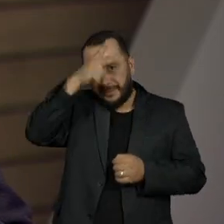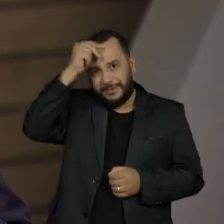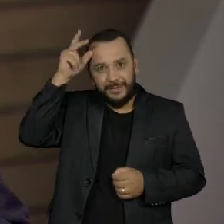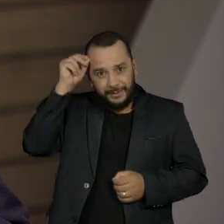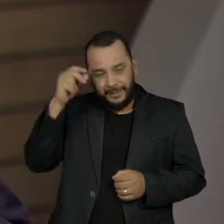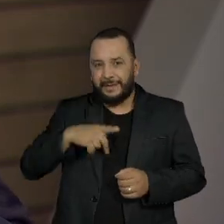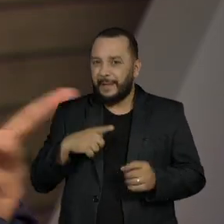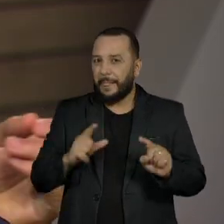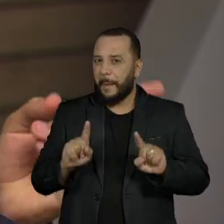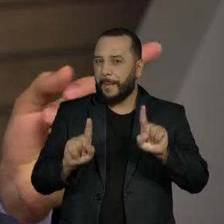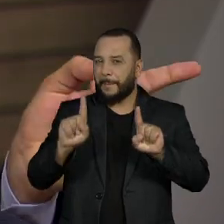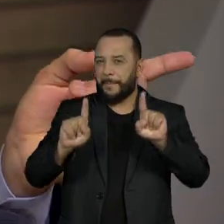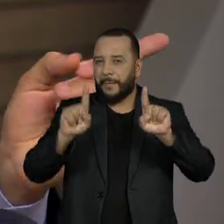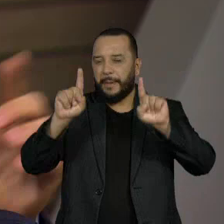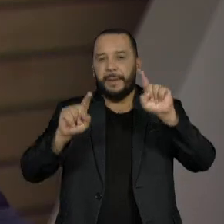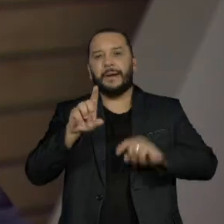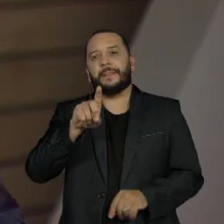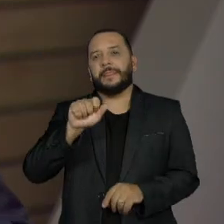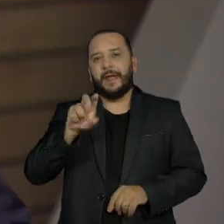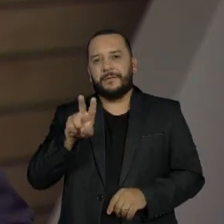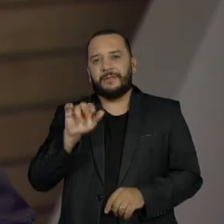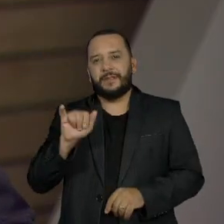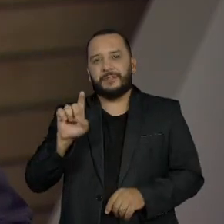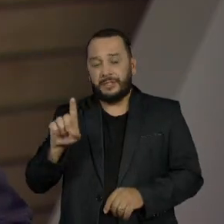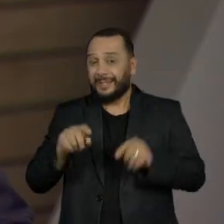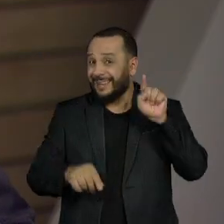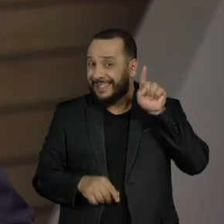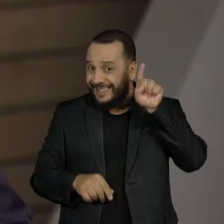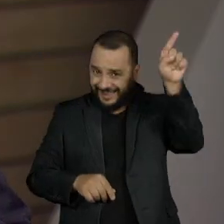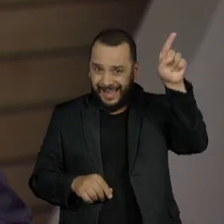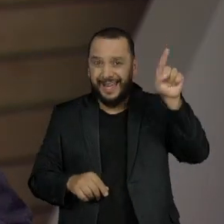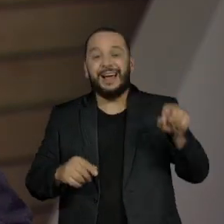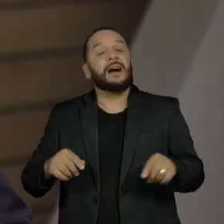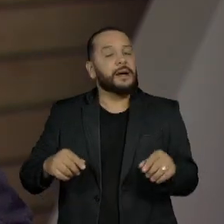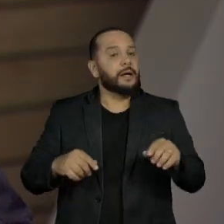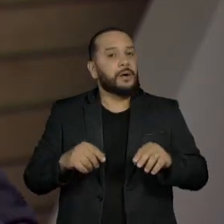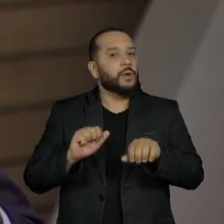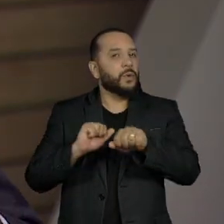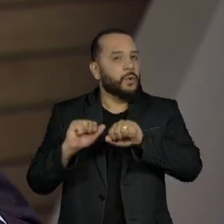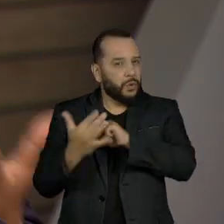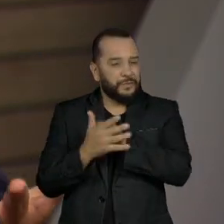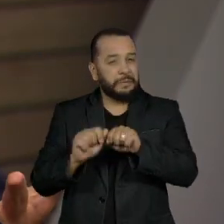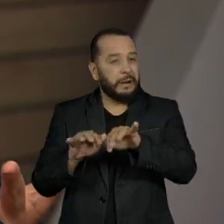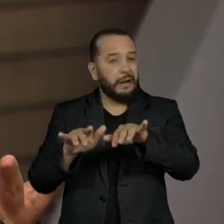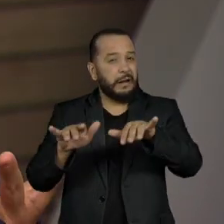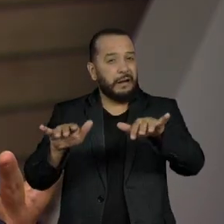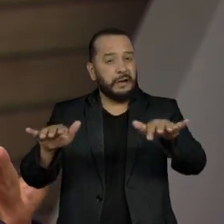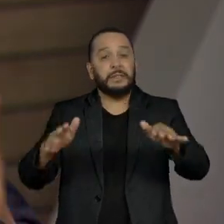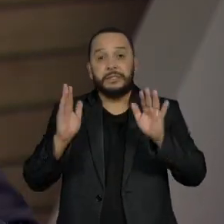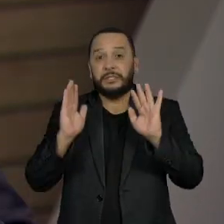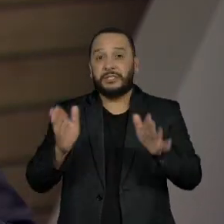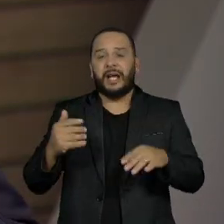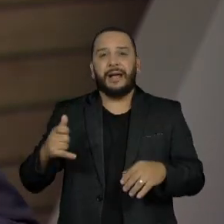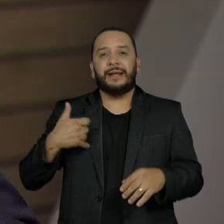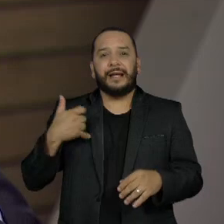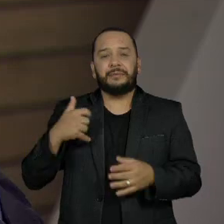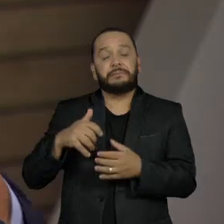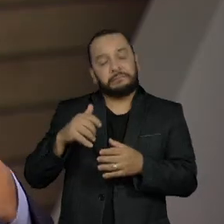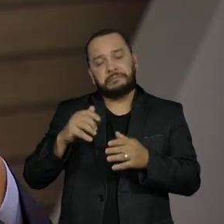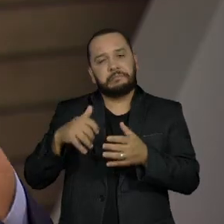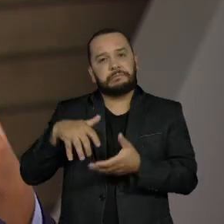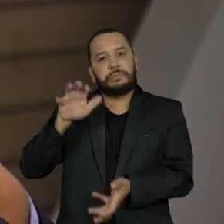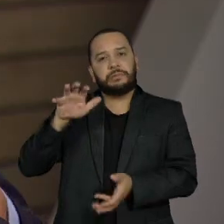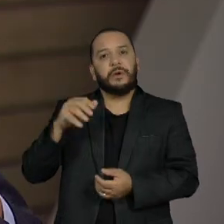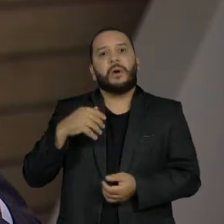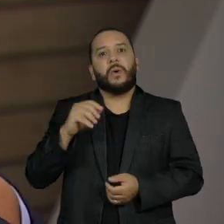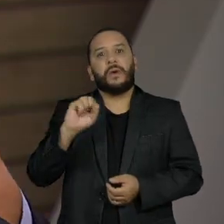está com uma certa dificuldade. Lá também a questão da Covid tem sido muito levada em consideração, né? Porque o Amazonino já tem 81 anos, ele não está podendo fazer aquela